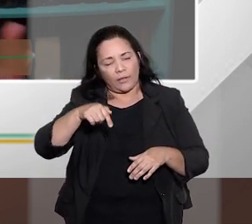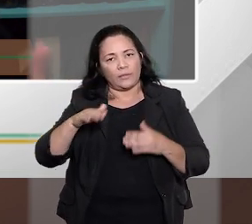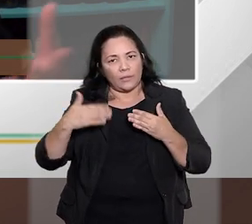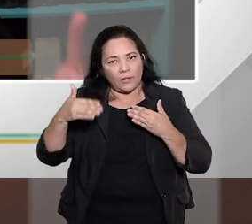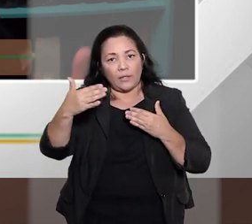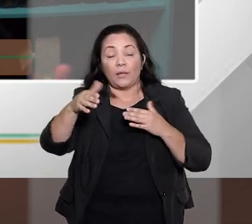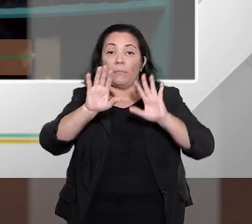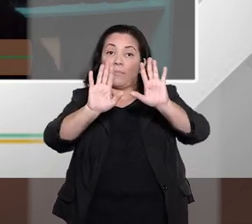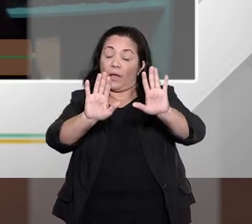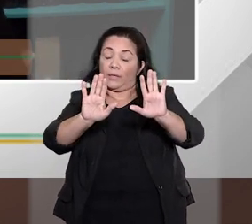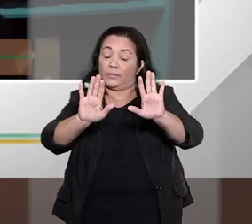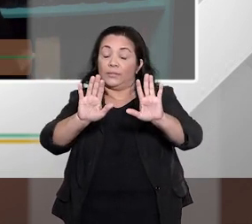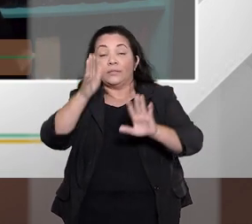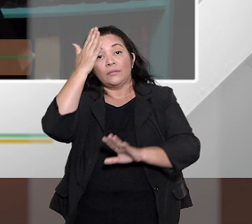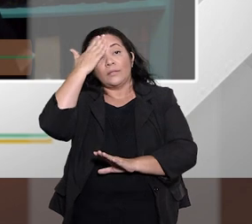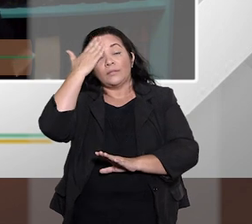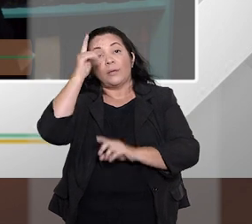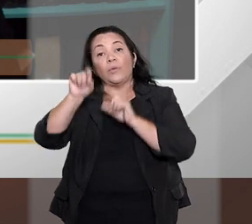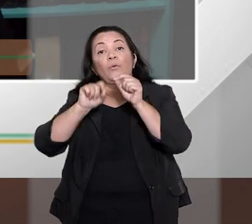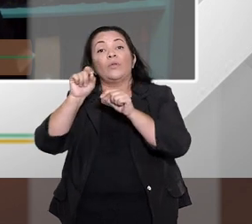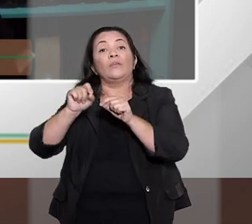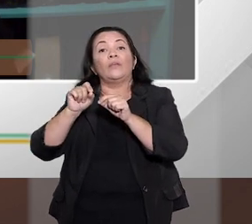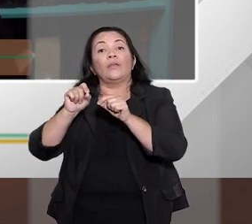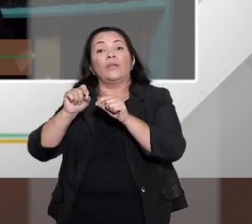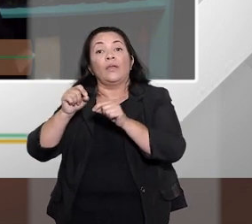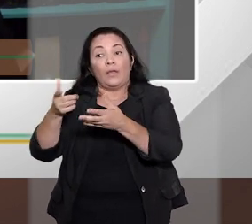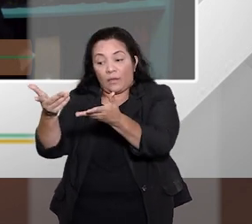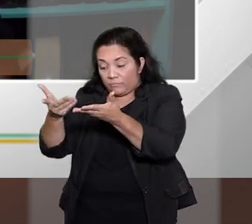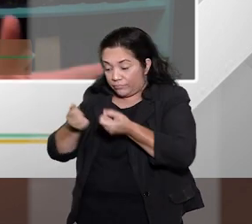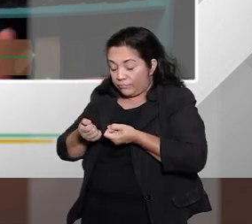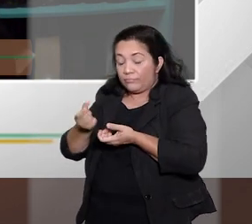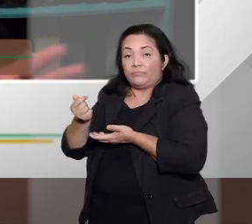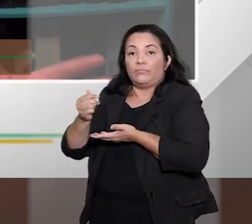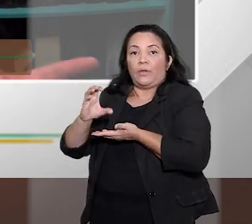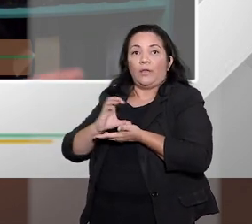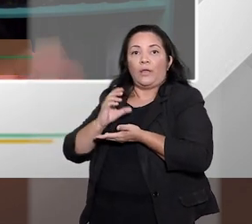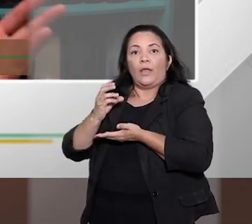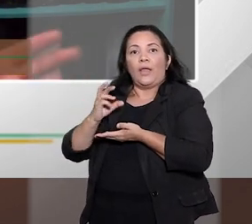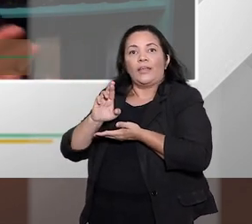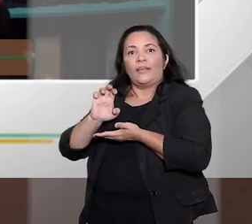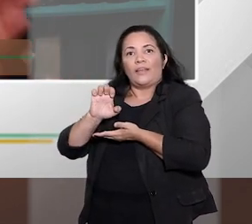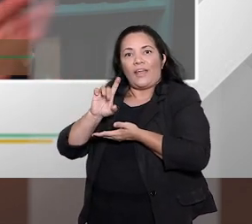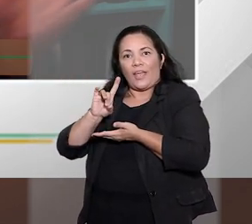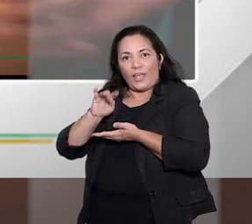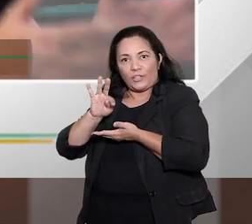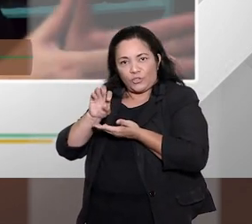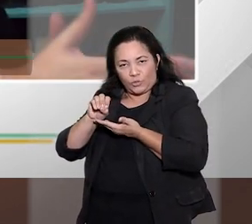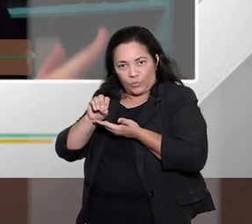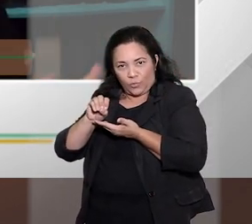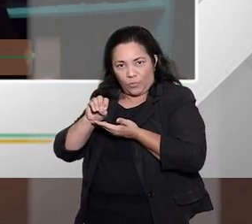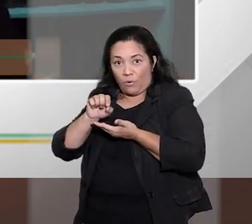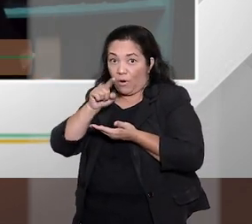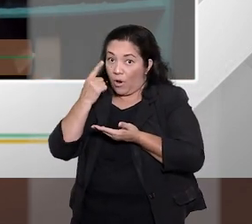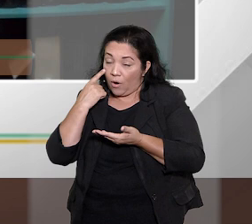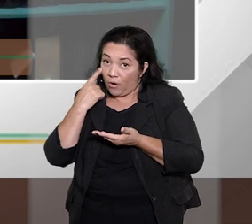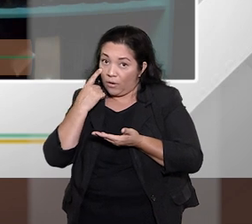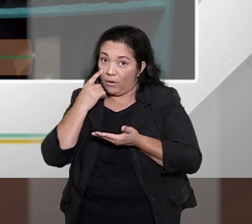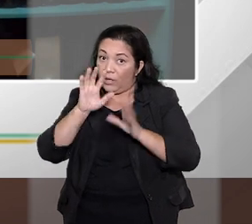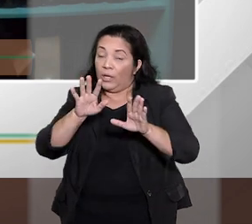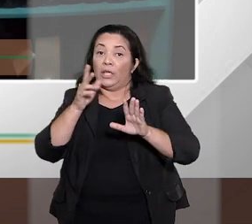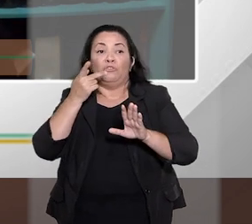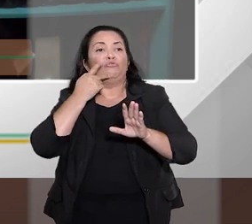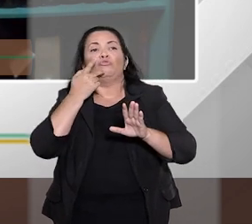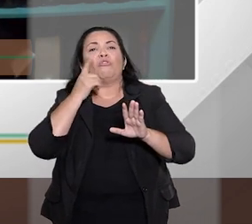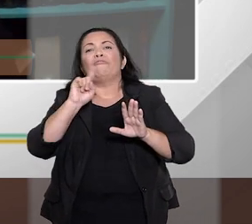a pessoa, em primeiro lugar, precisa ter noção que está adquirindo um crédito. Pasme, Fátima, mas isso eu não estou falando nem